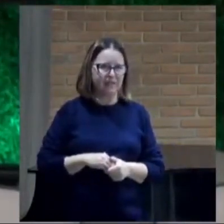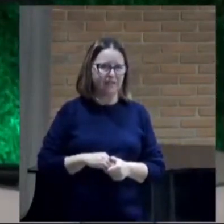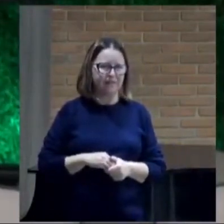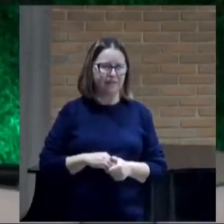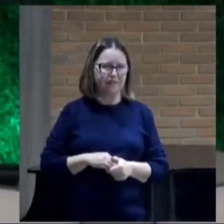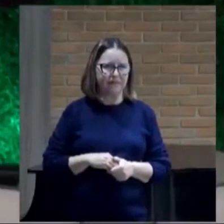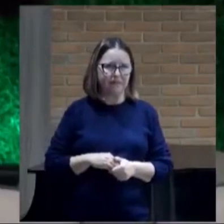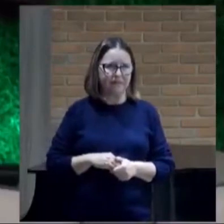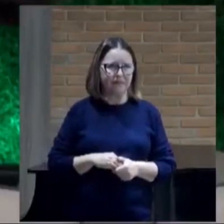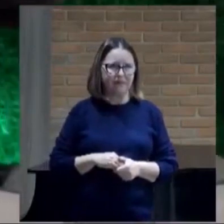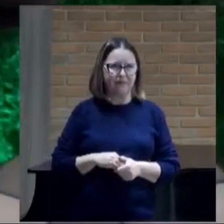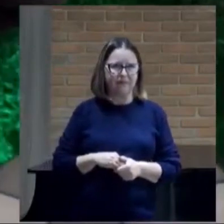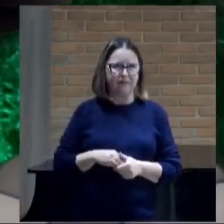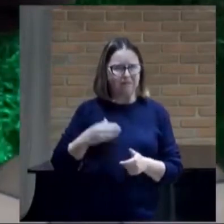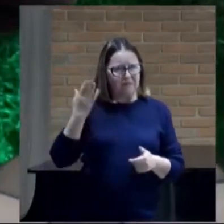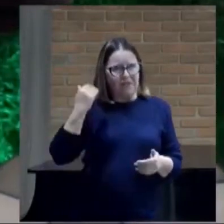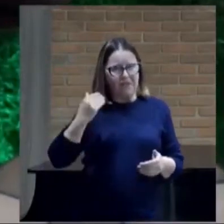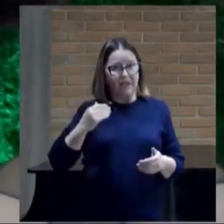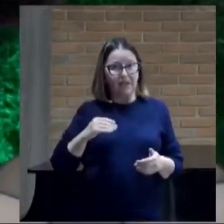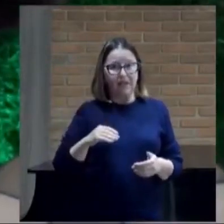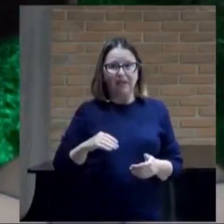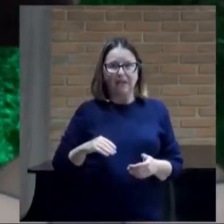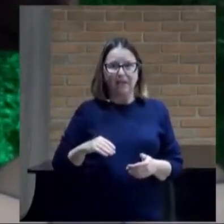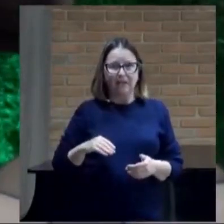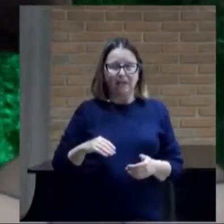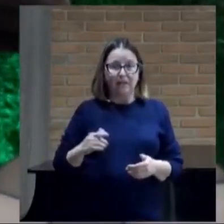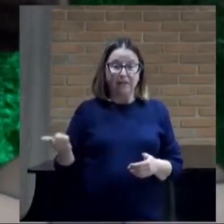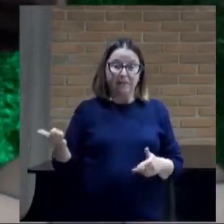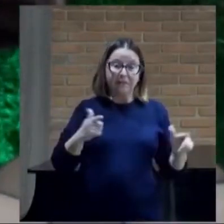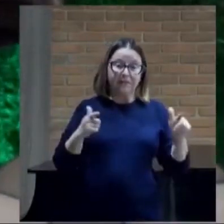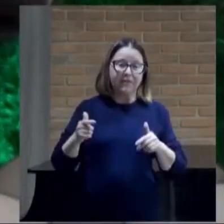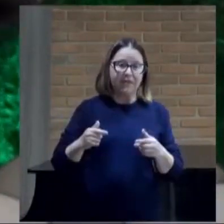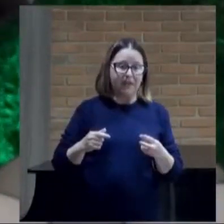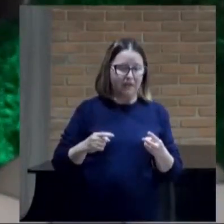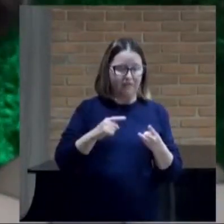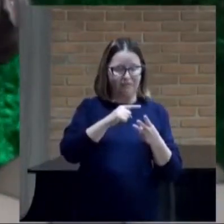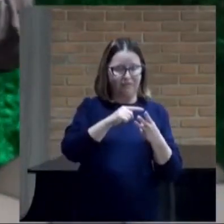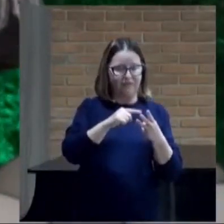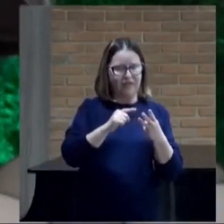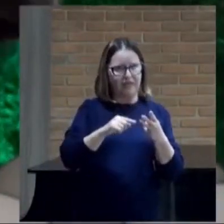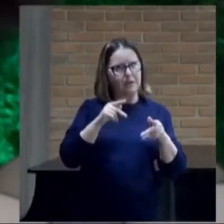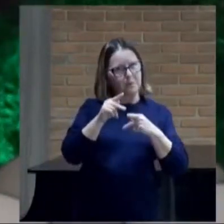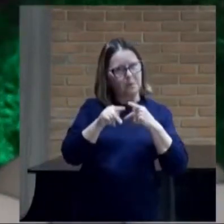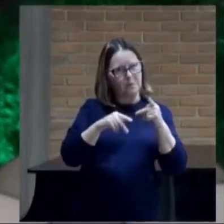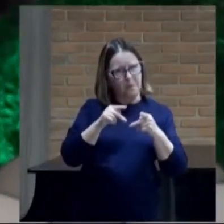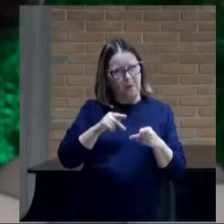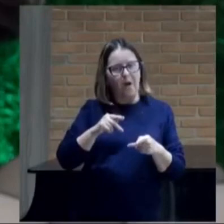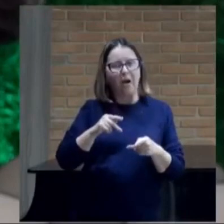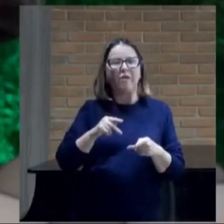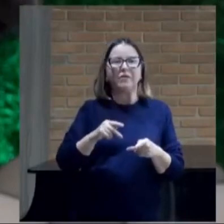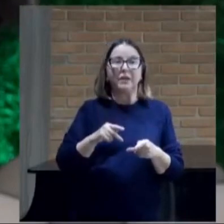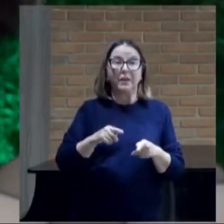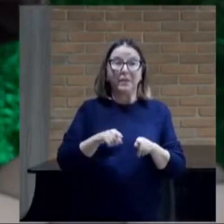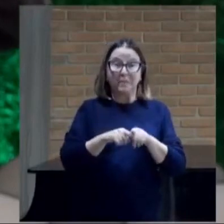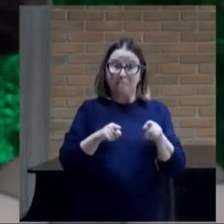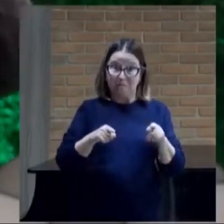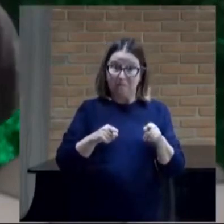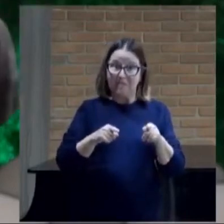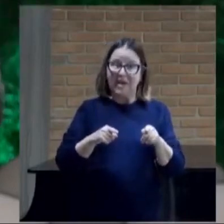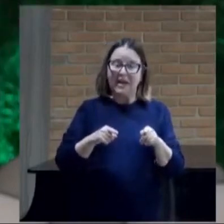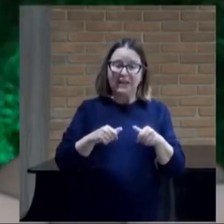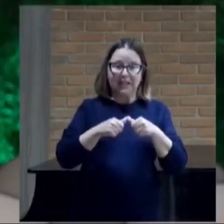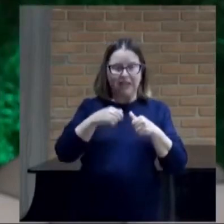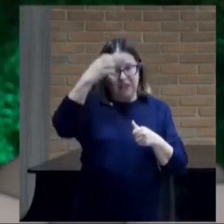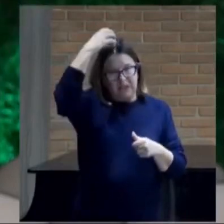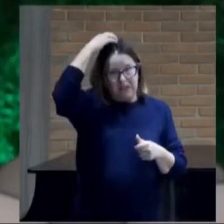povos vieram para atacar, eram três povos, e ele orou ao Senhor, e o Senhor livrou.